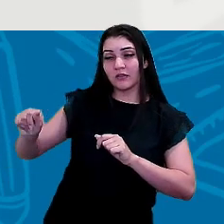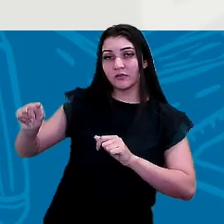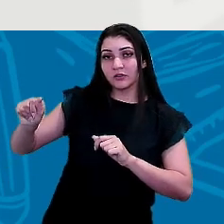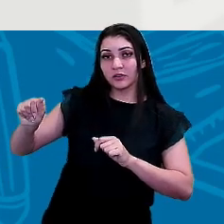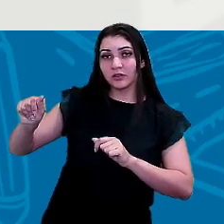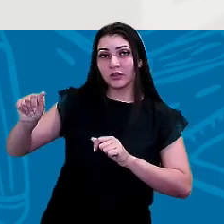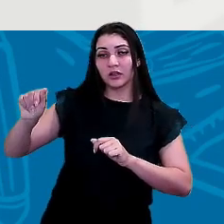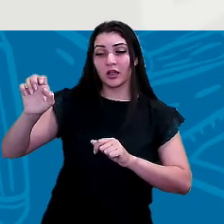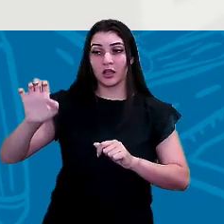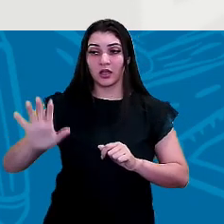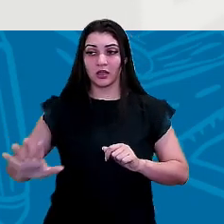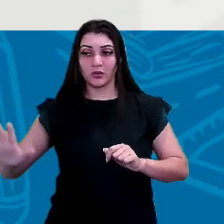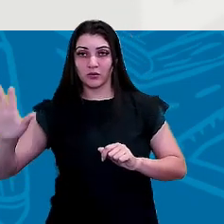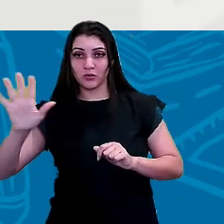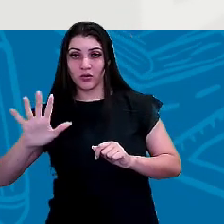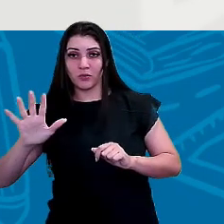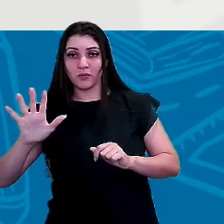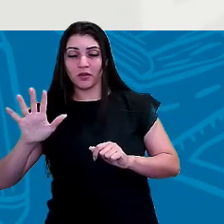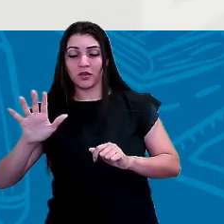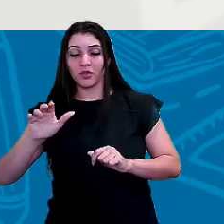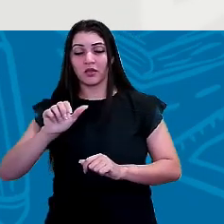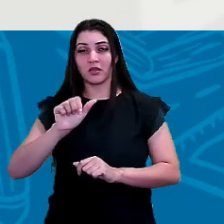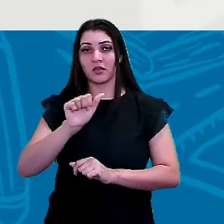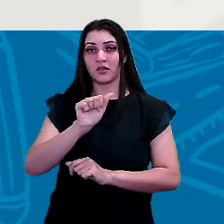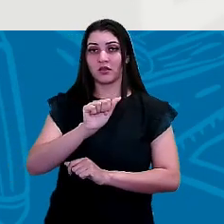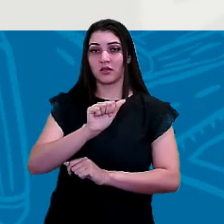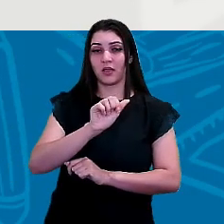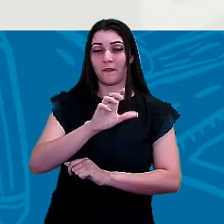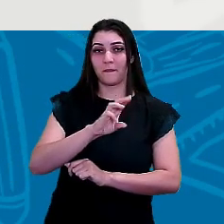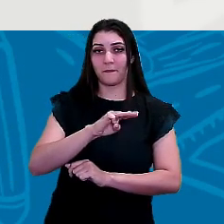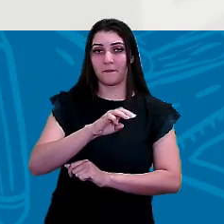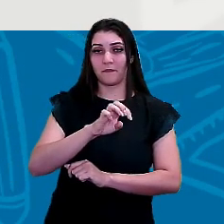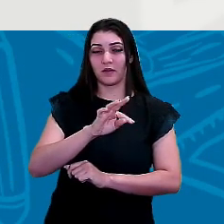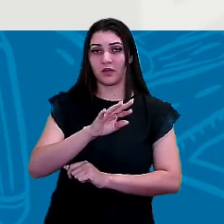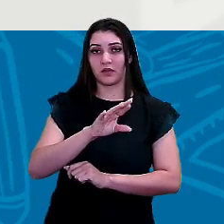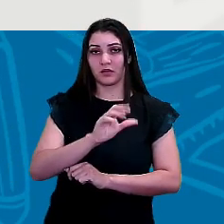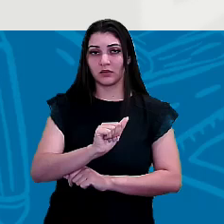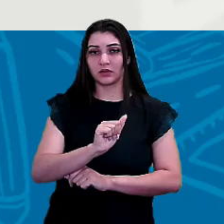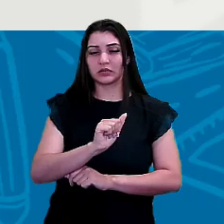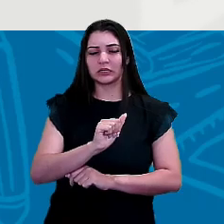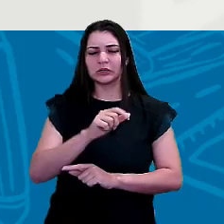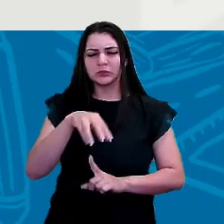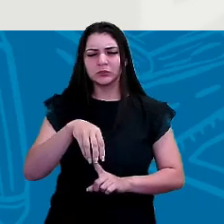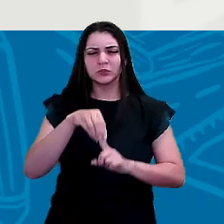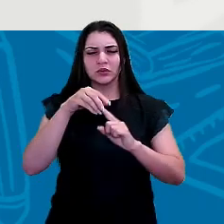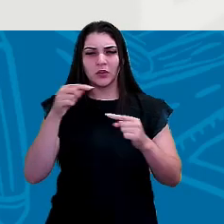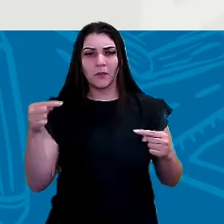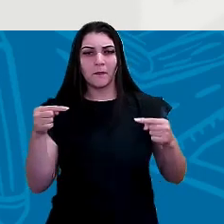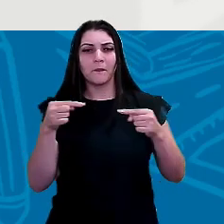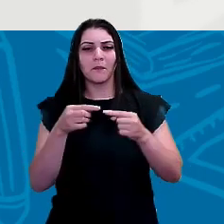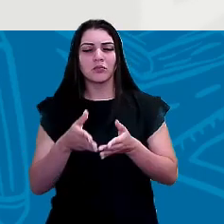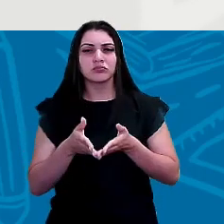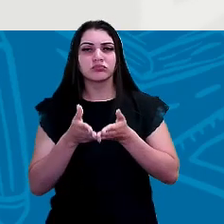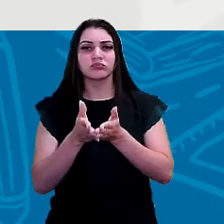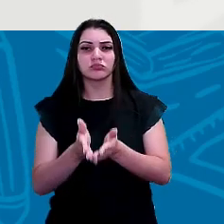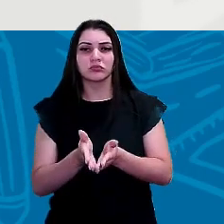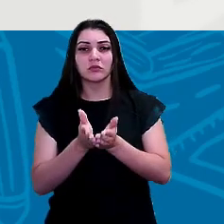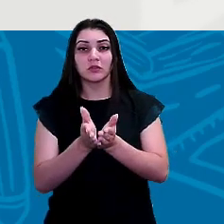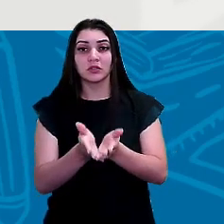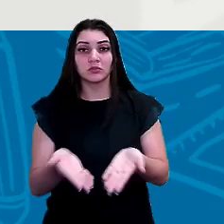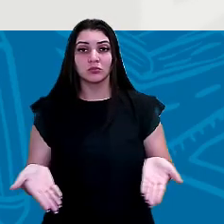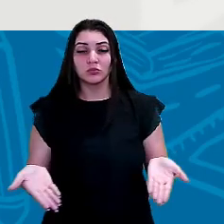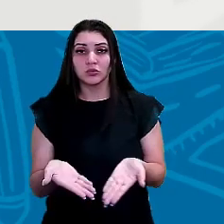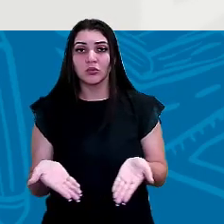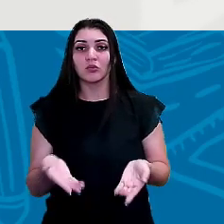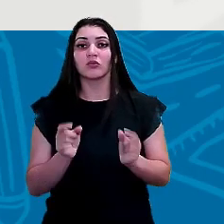Então, desde as épocas das grandes navegações, ela foi o principal ponto de navegação e hoje